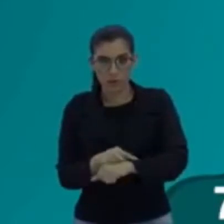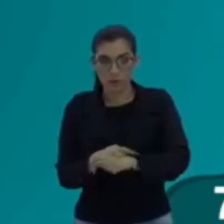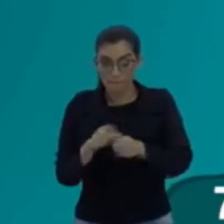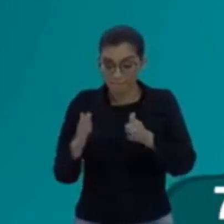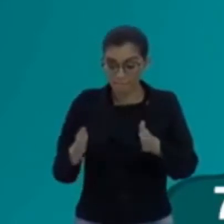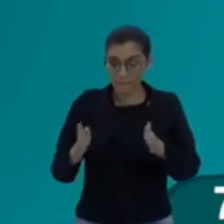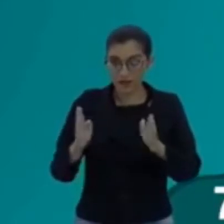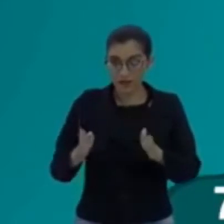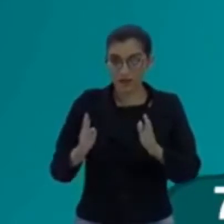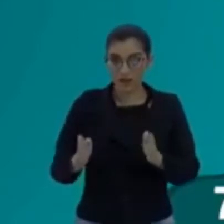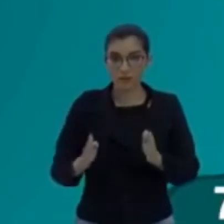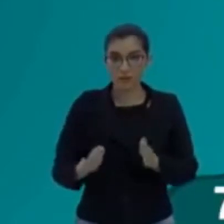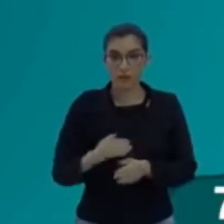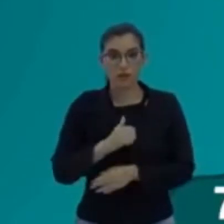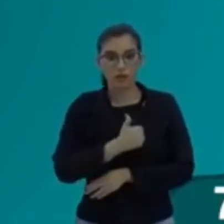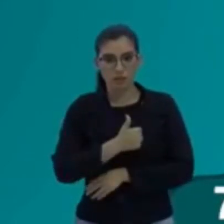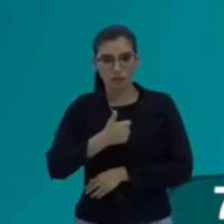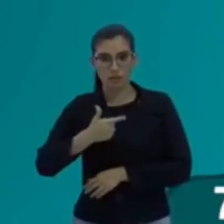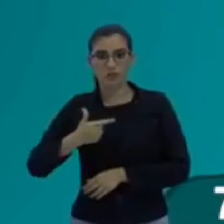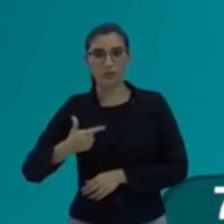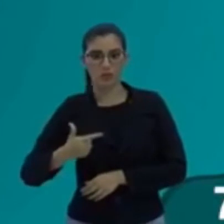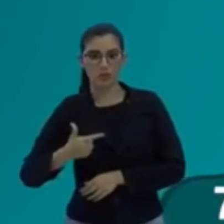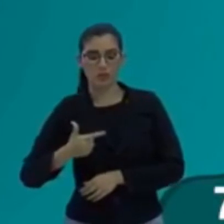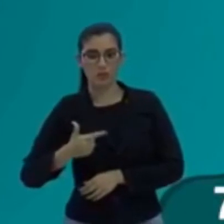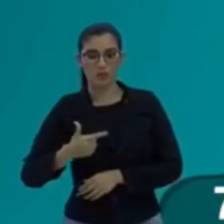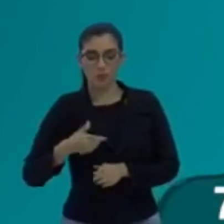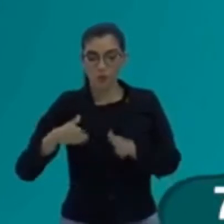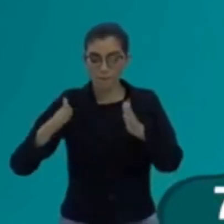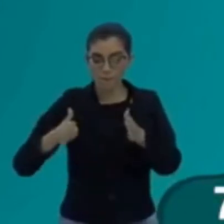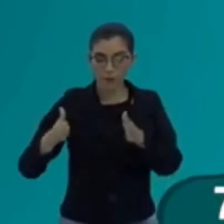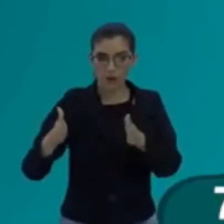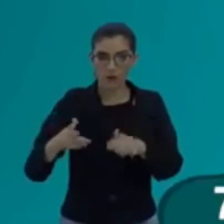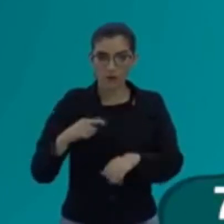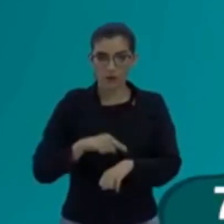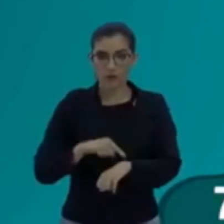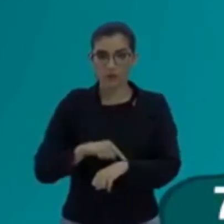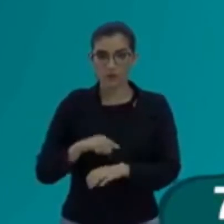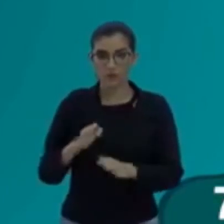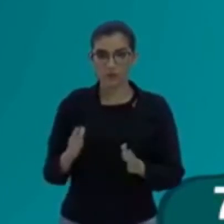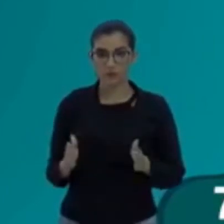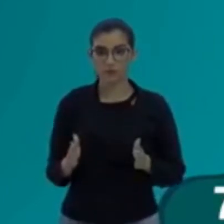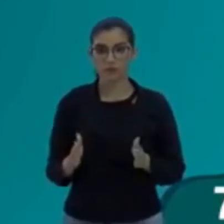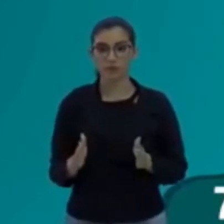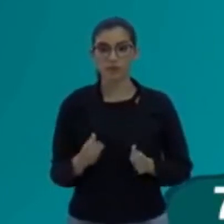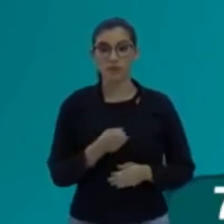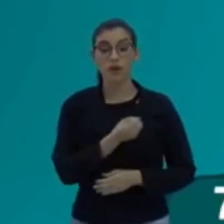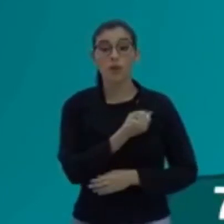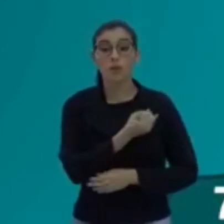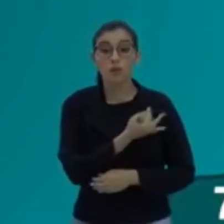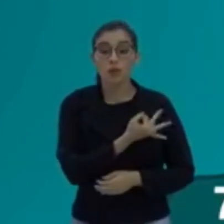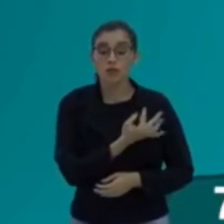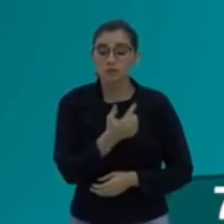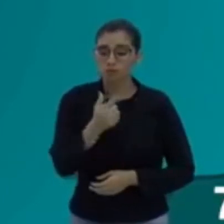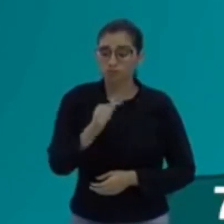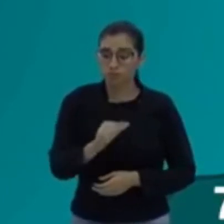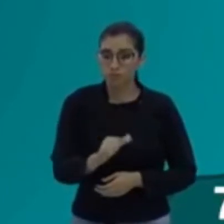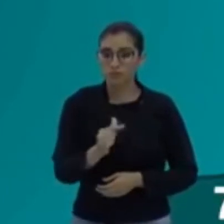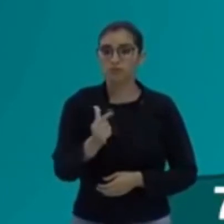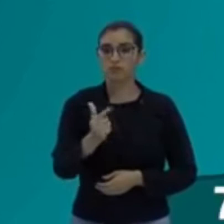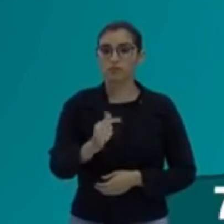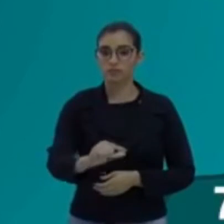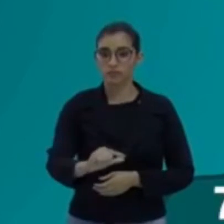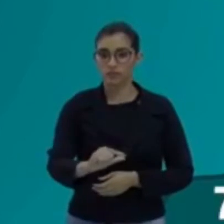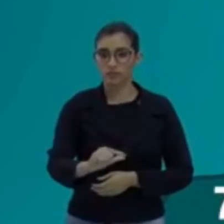Esse tempo necessário, eu chamo de período. E a quantidade de vezes que tu faz algo,